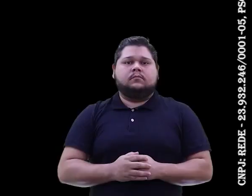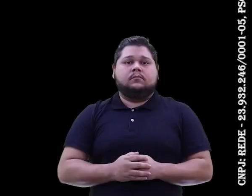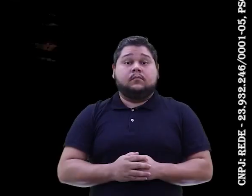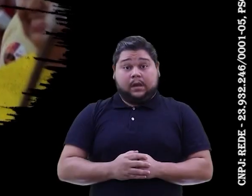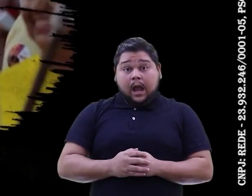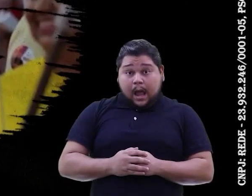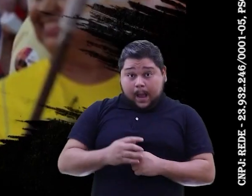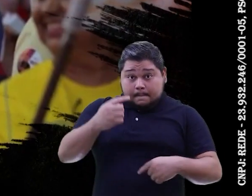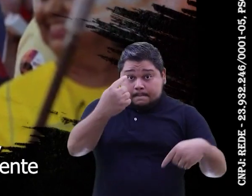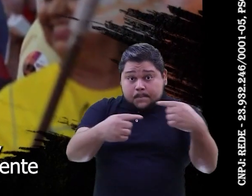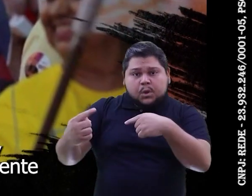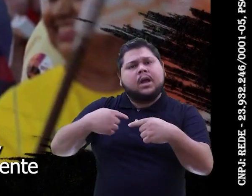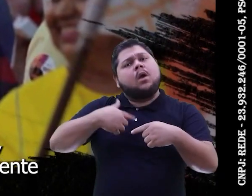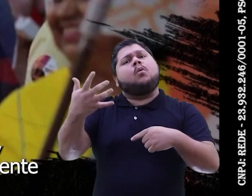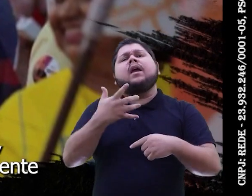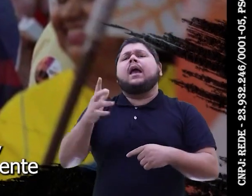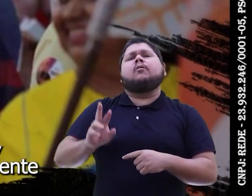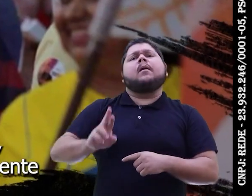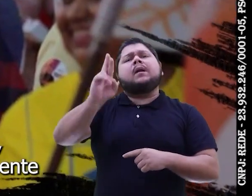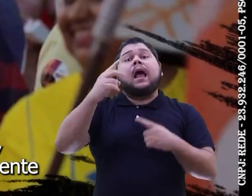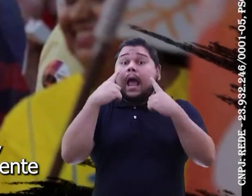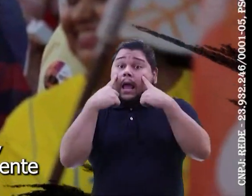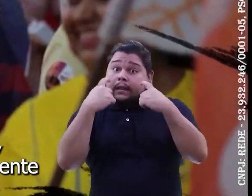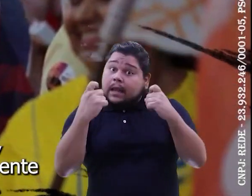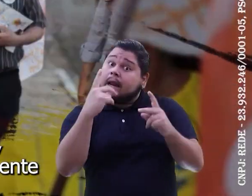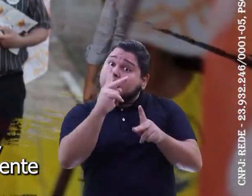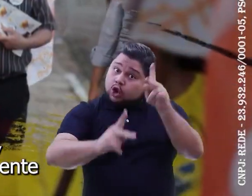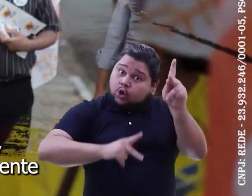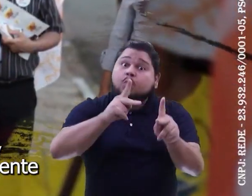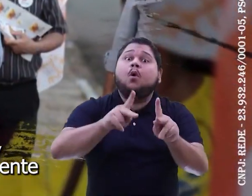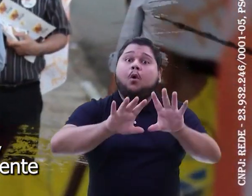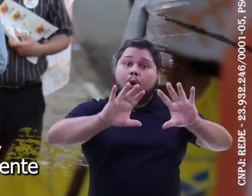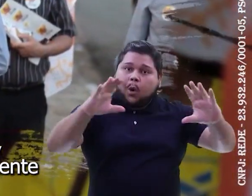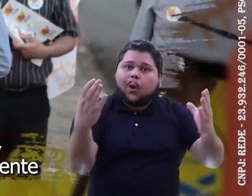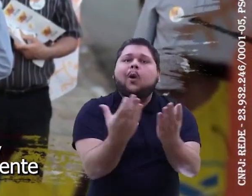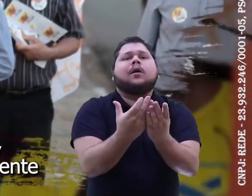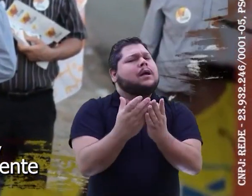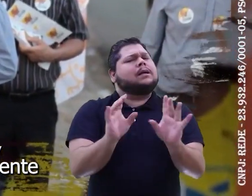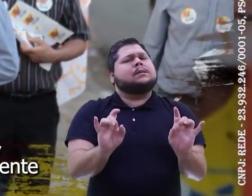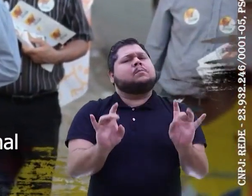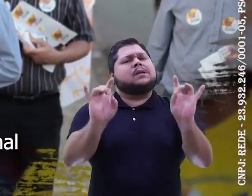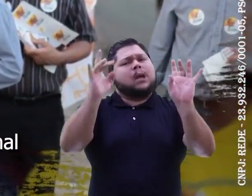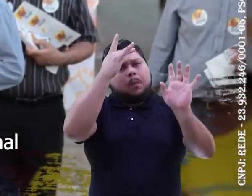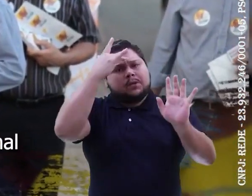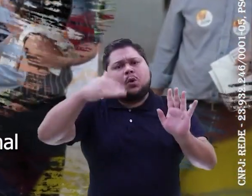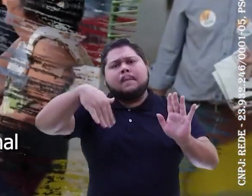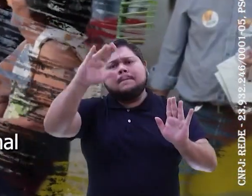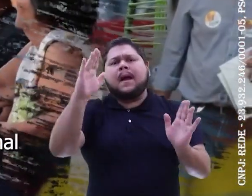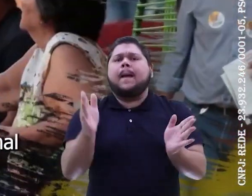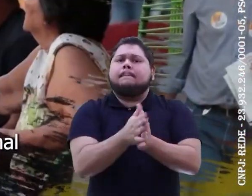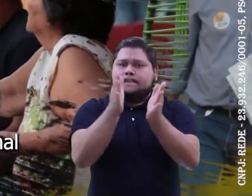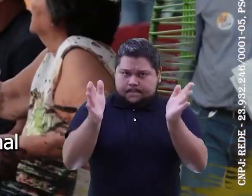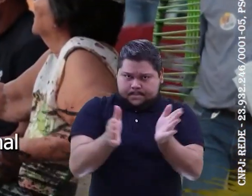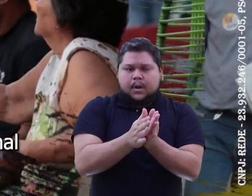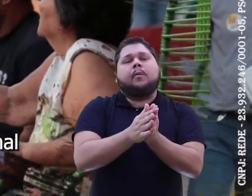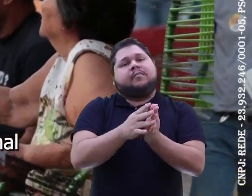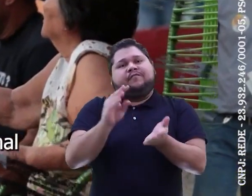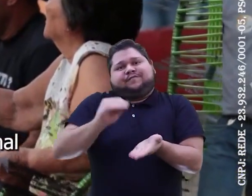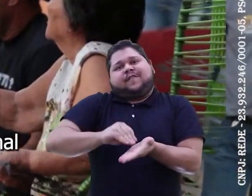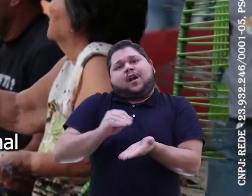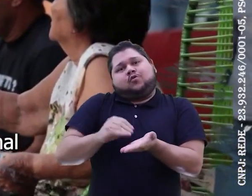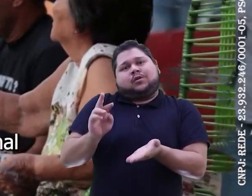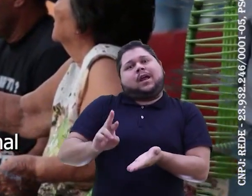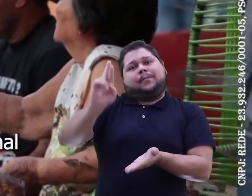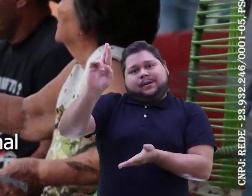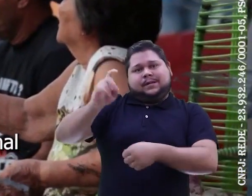Eu entrei na política querendo representar os interesses do povo, os interesses da população, especialmente dos mais pobres, que estão muito